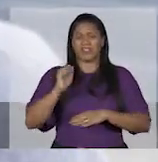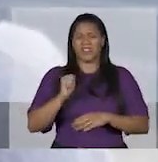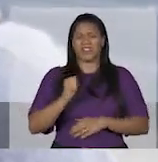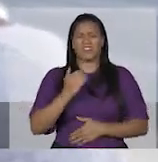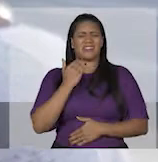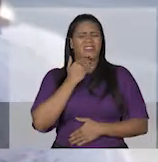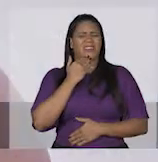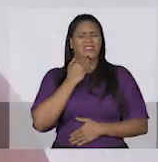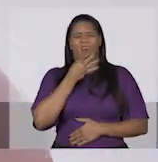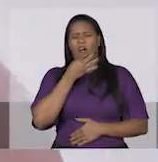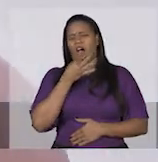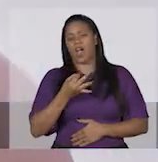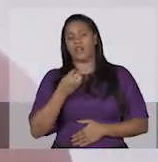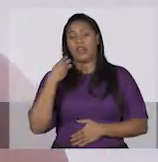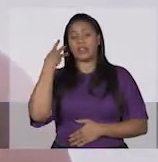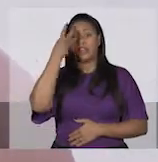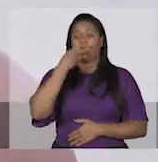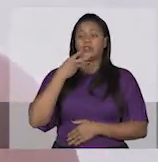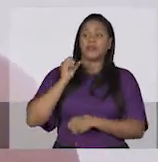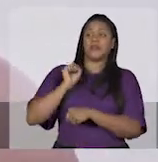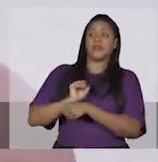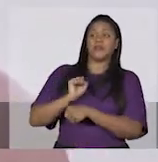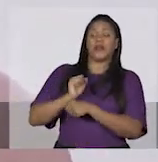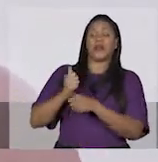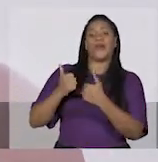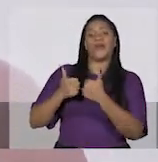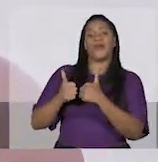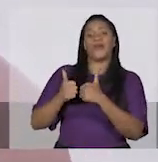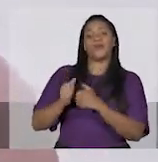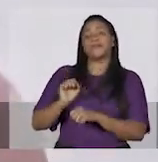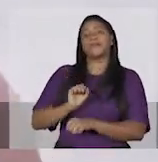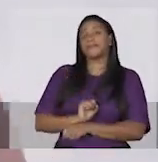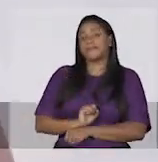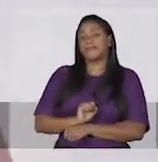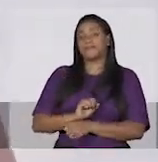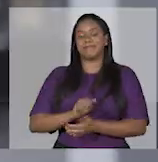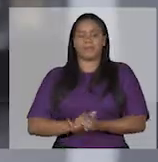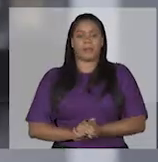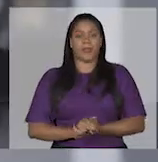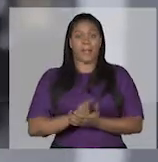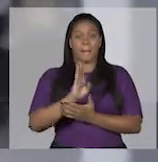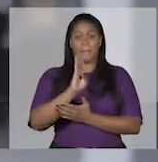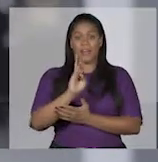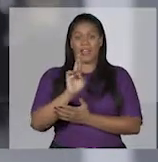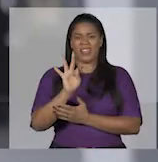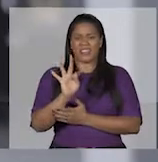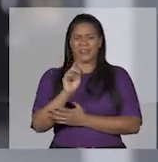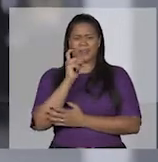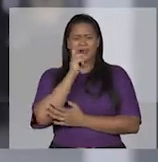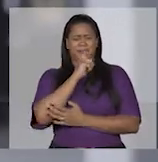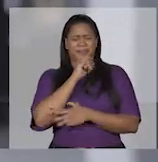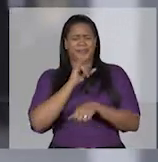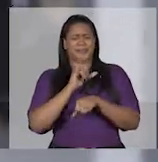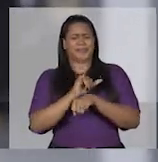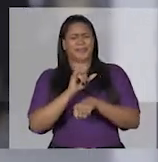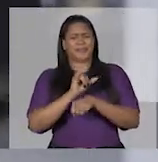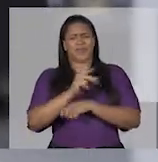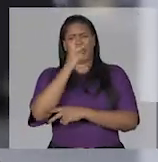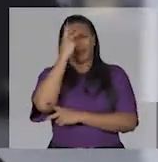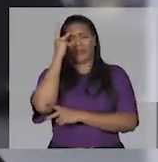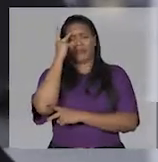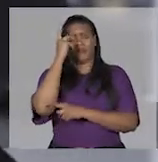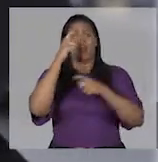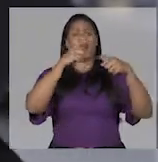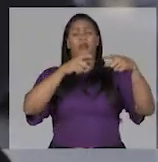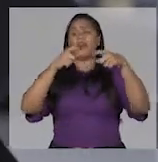deixa muito a desejar, né? Eu passei três horas de pouca no ponto esperando ele chegar O BRT é uma pura enganação Porque ele não